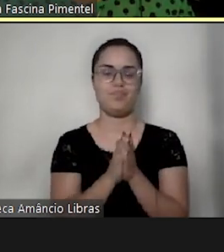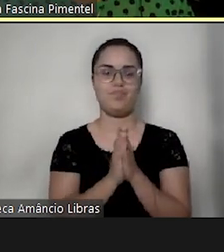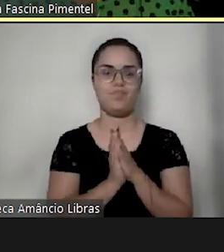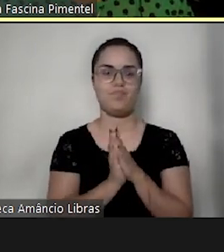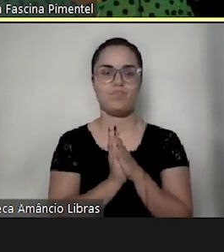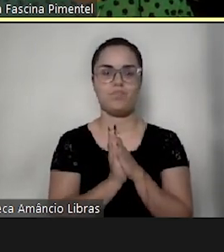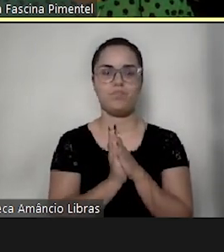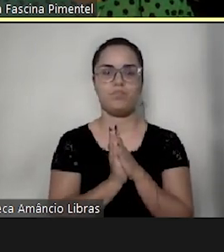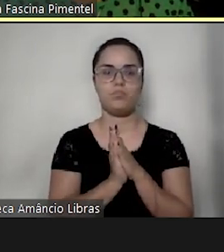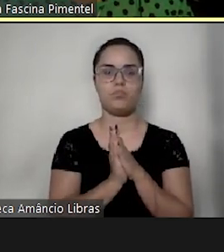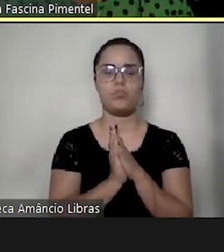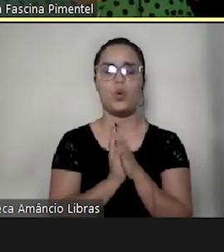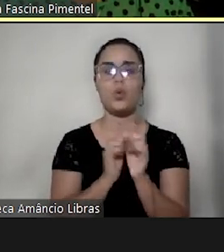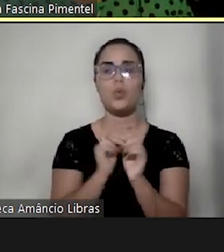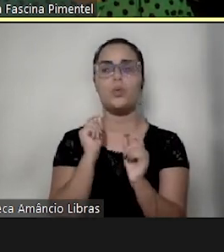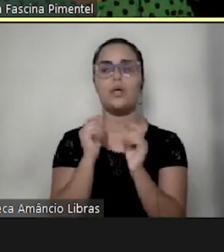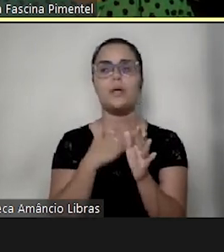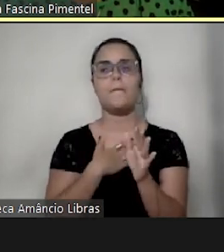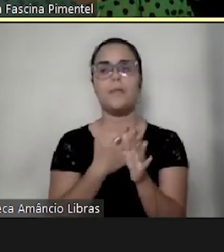O que que meu filho